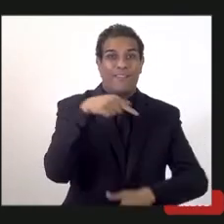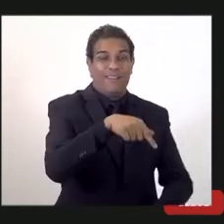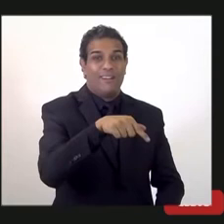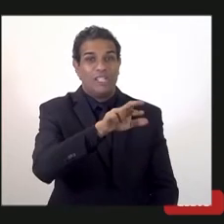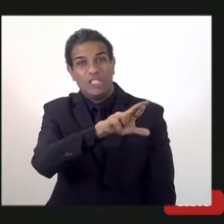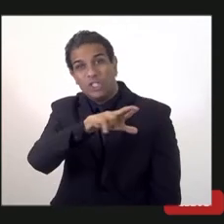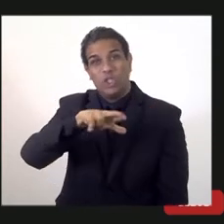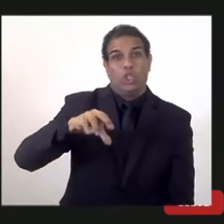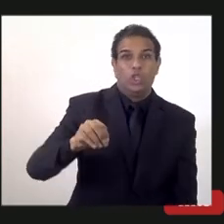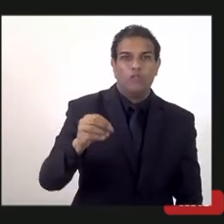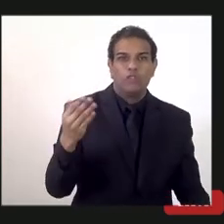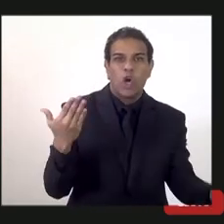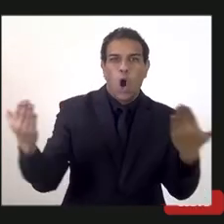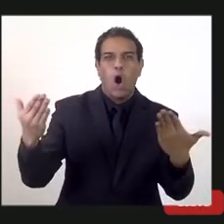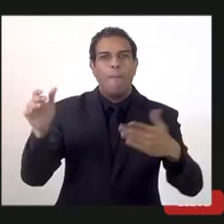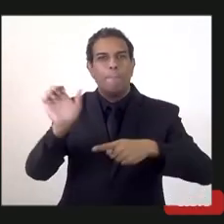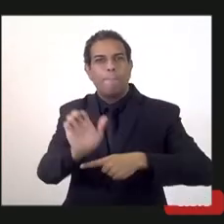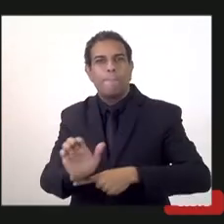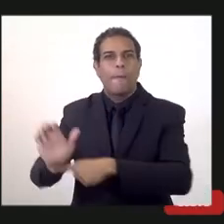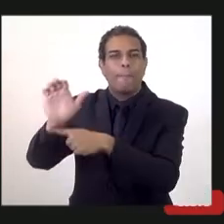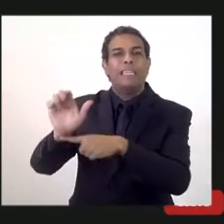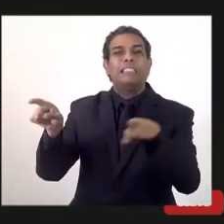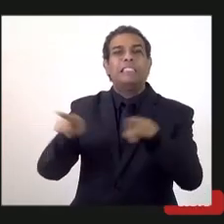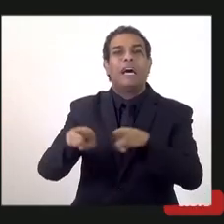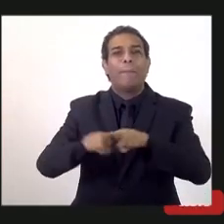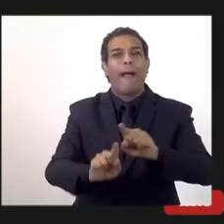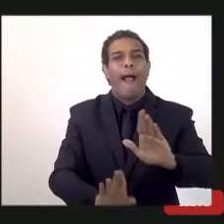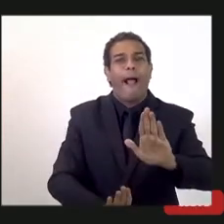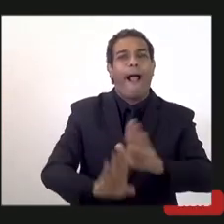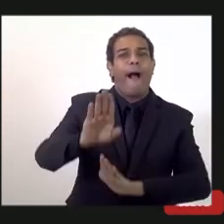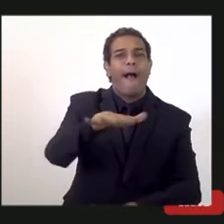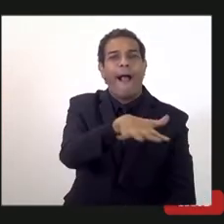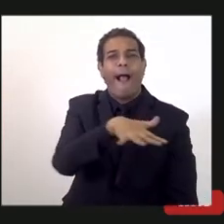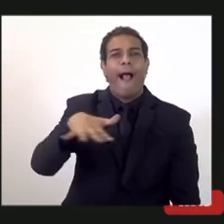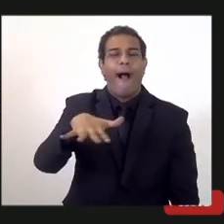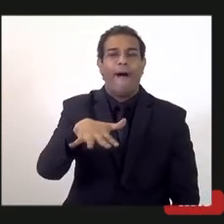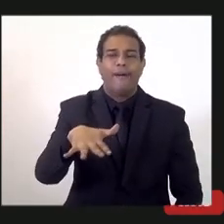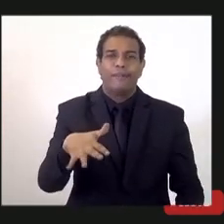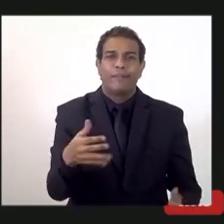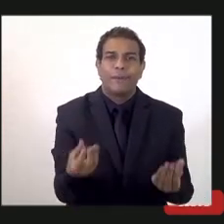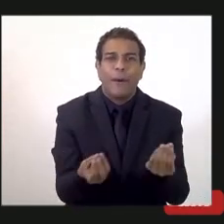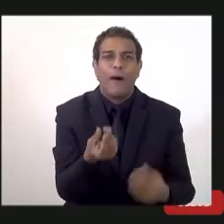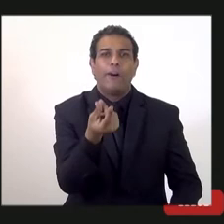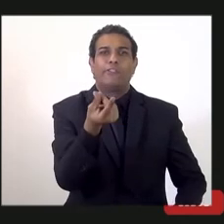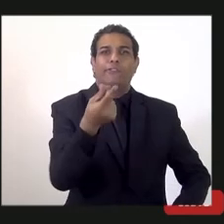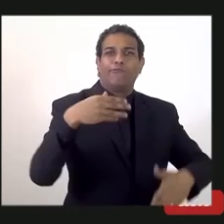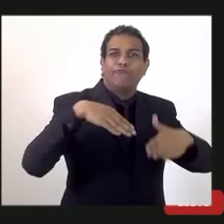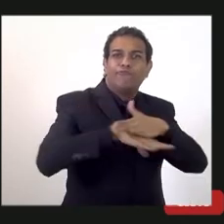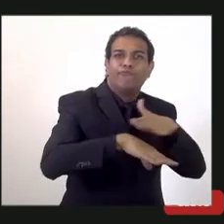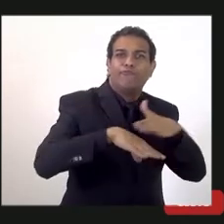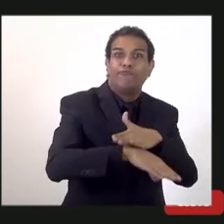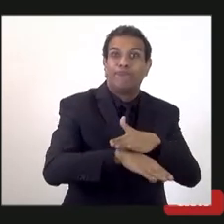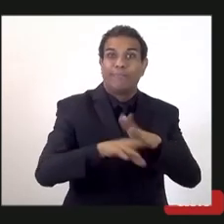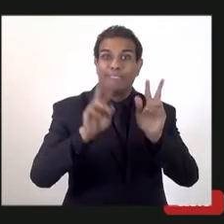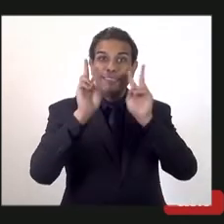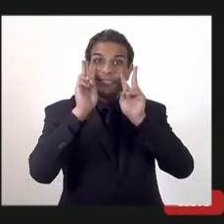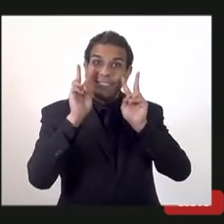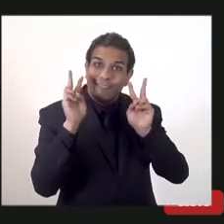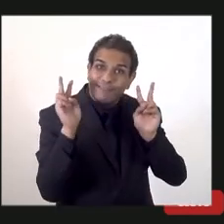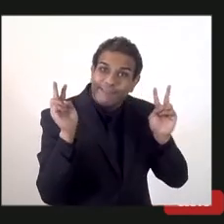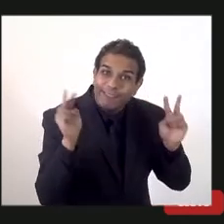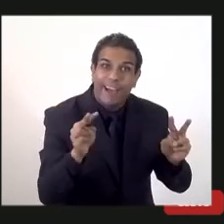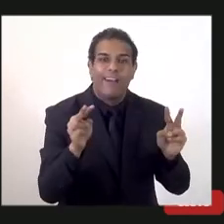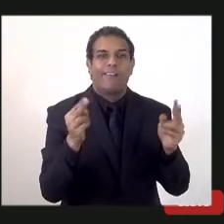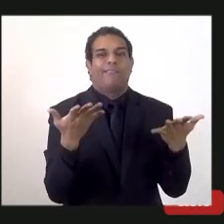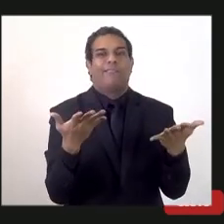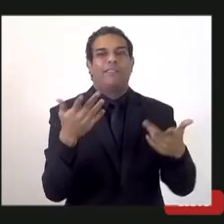outros que têm vantagens comparativas que poderiam avançar, mas é inegável se você não tiver um olhar para essa chaga que